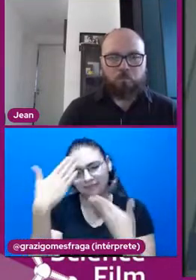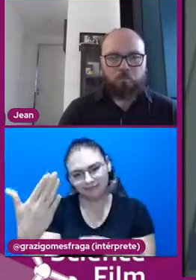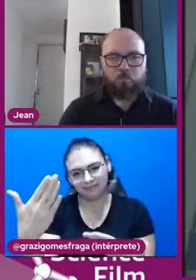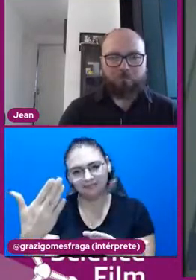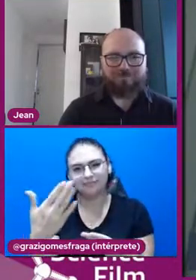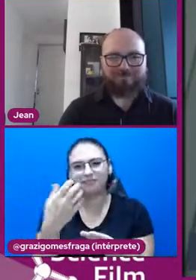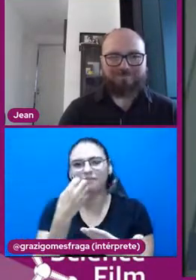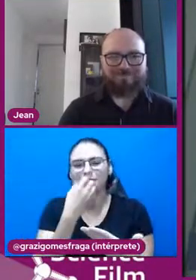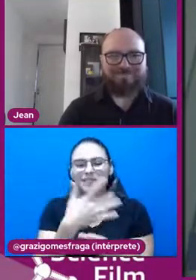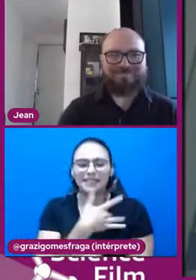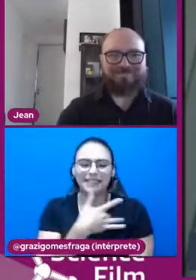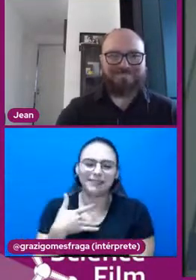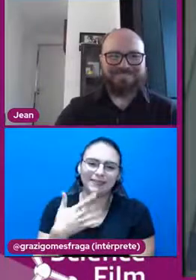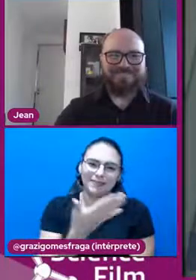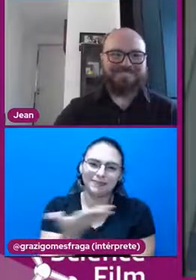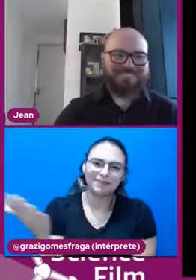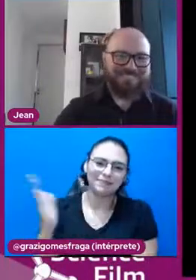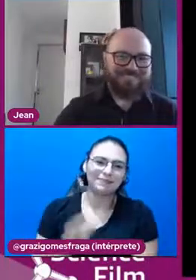health.